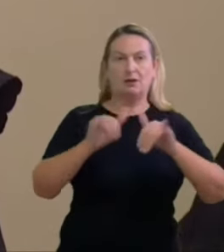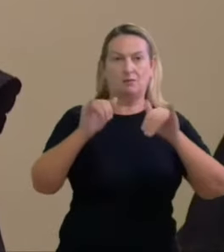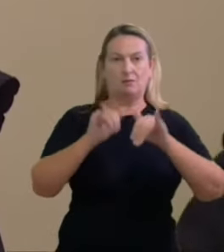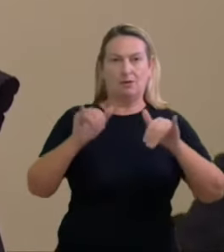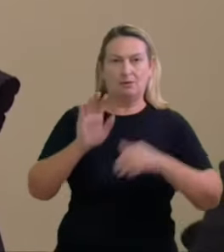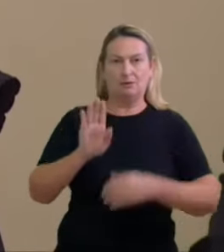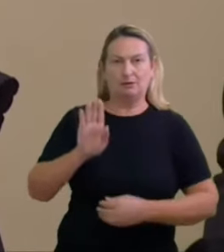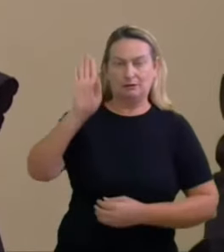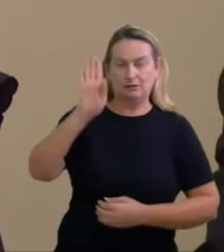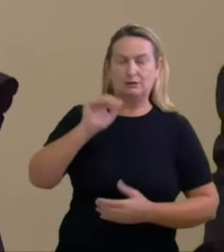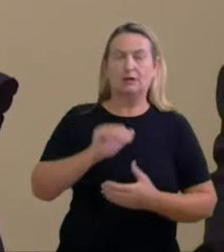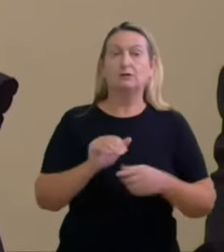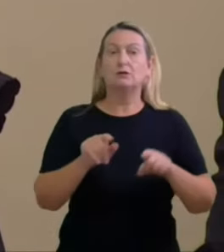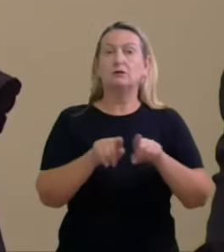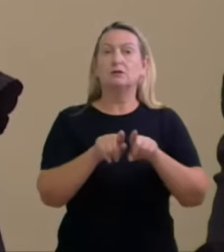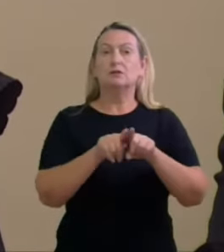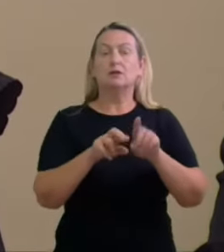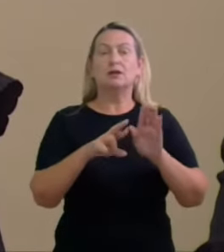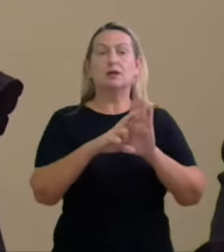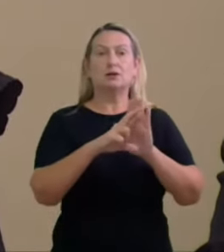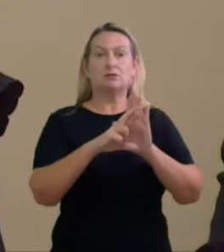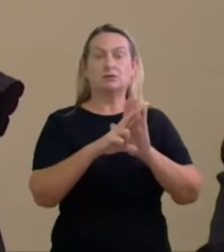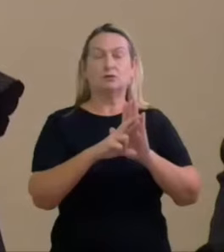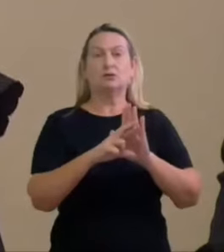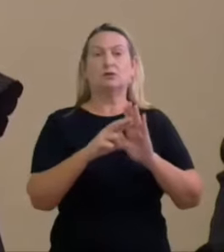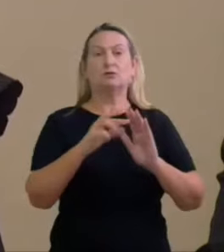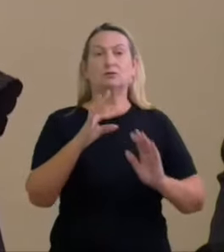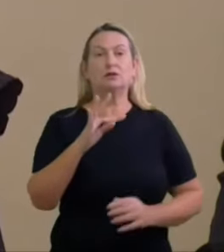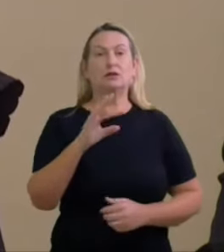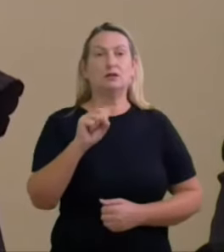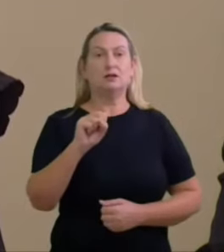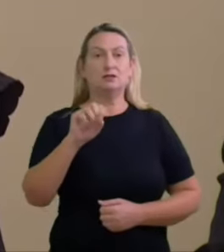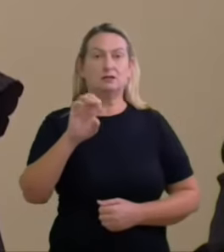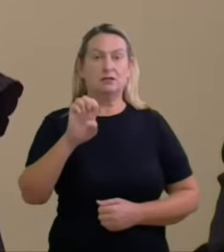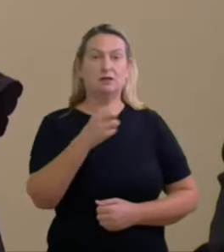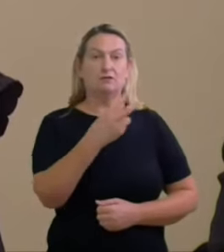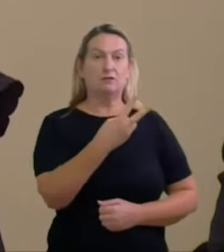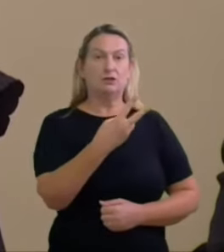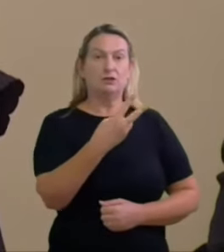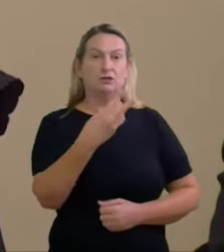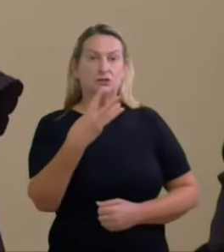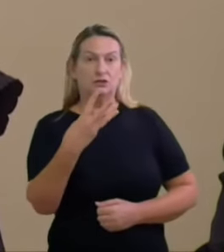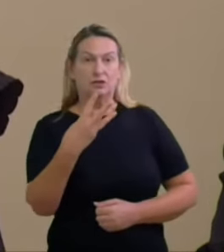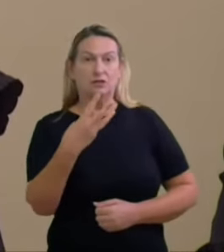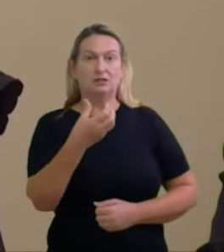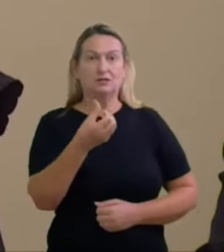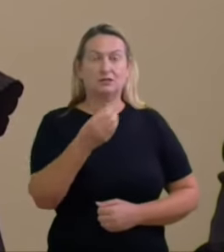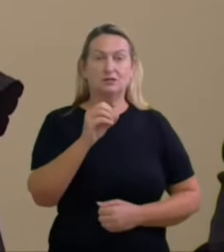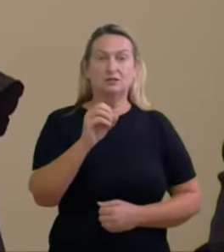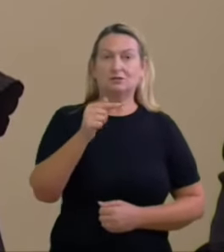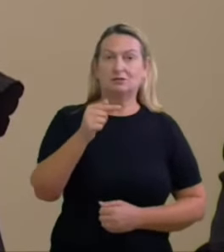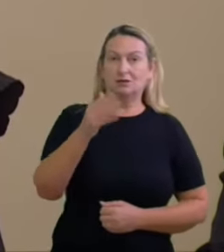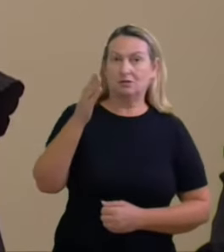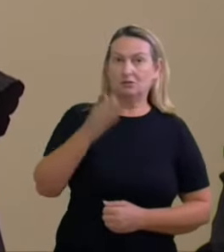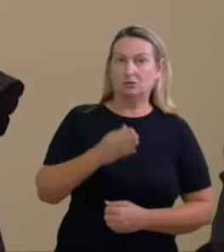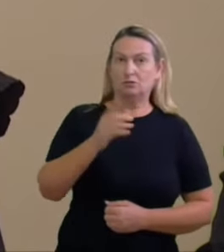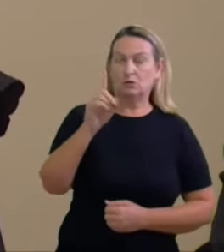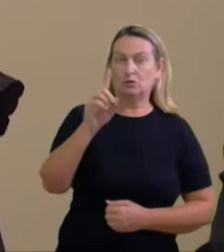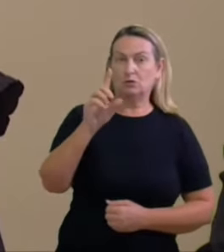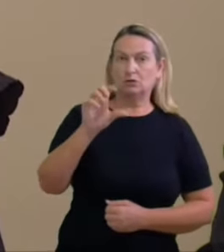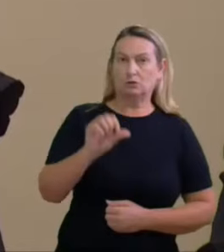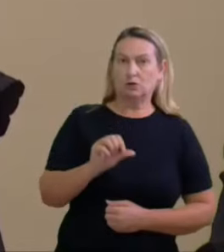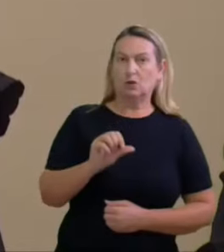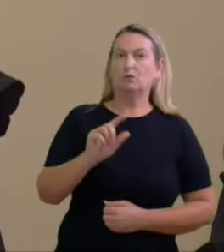tem-se a resolução TSE número 23607 2019 que dispõe sobre a arrecadação e os